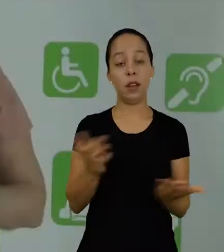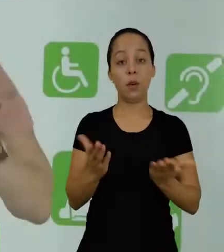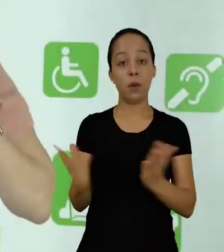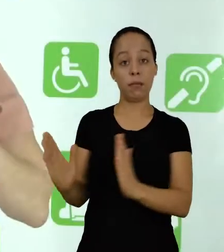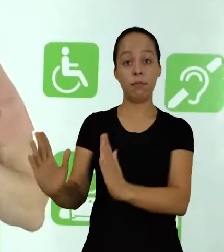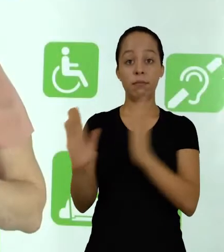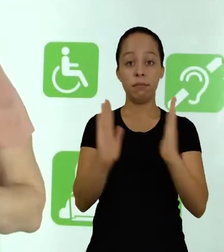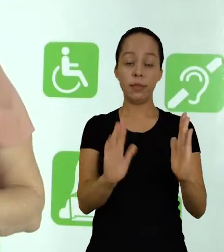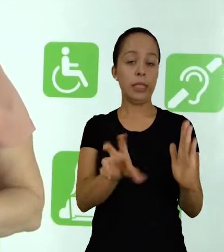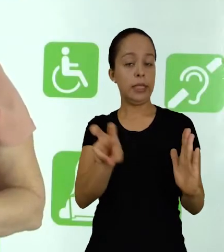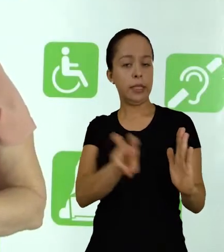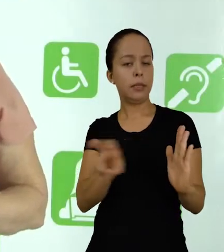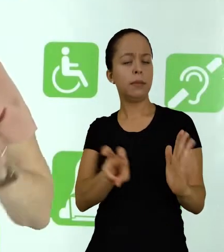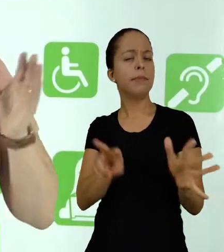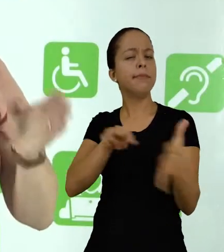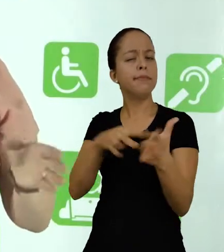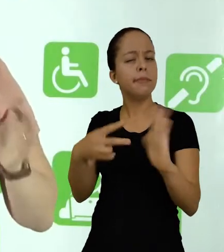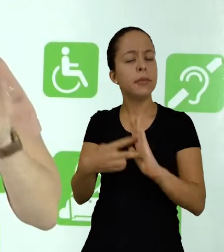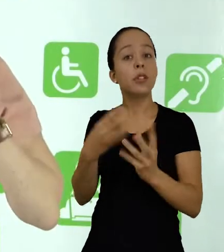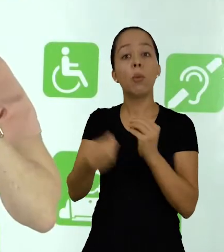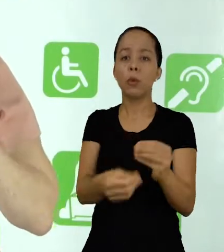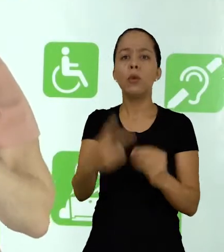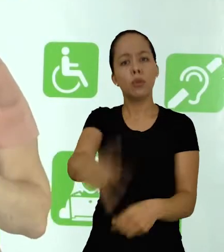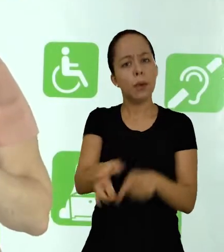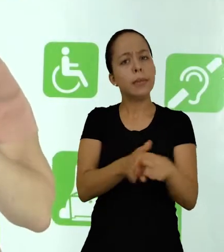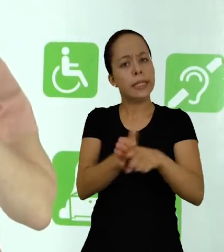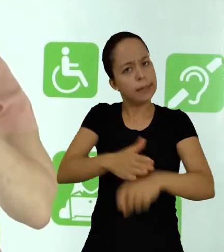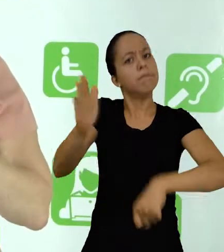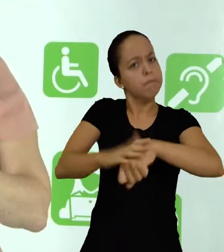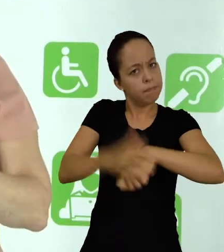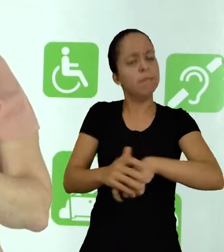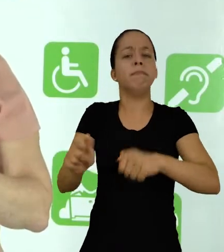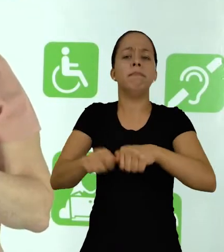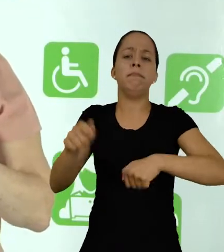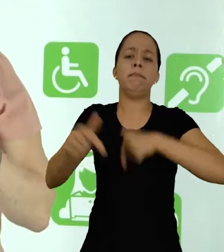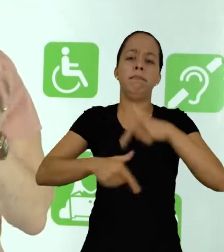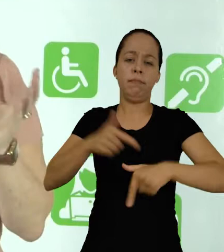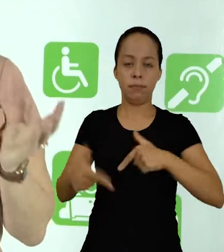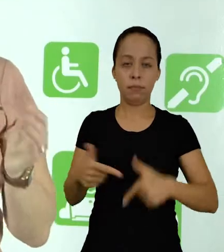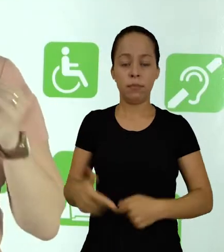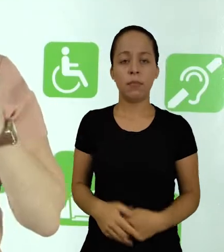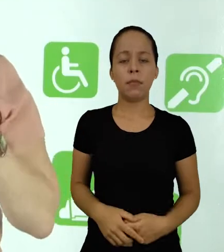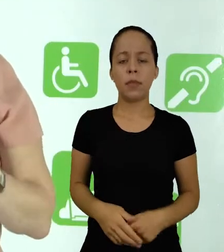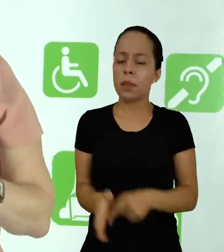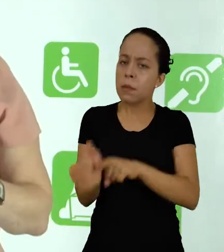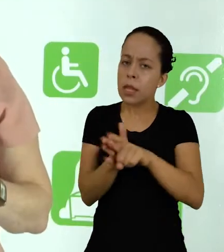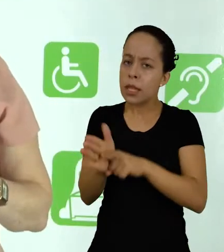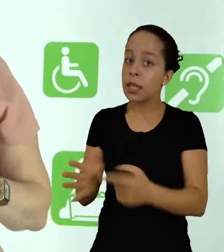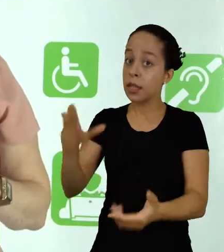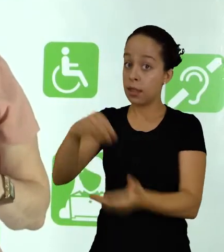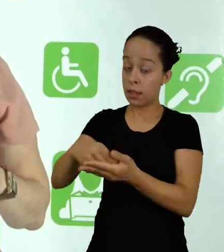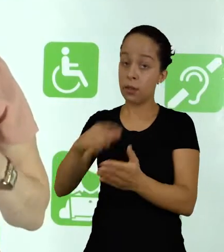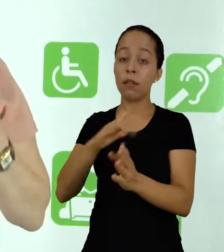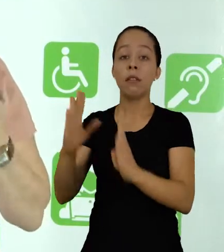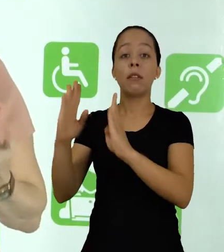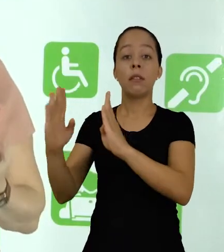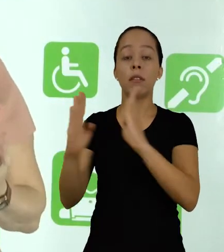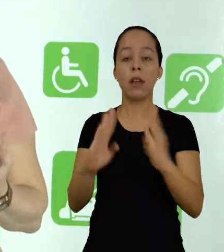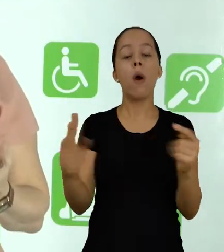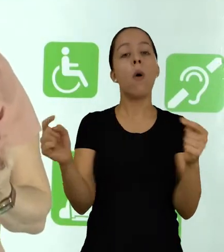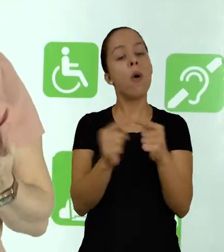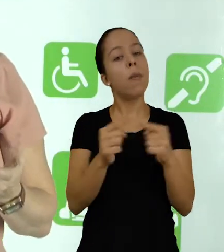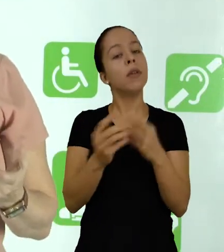Neste módulo 5, corresponde à execução da pesquisa. Essa execução da pesquisa, ela compreende